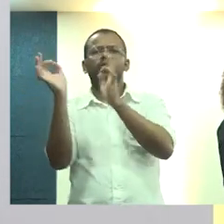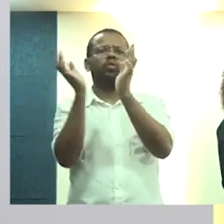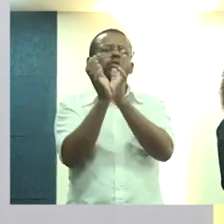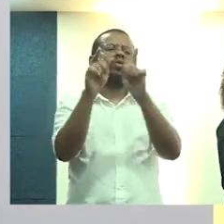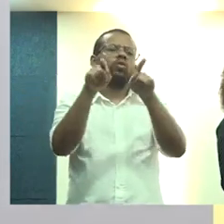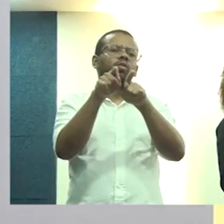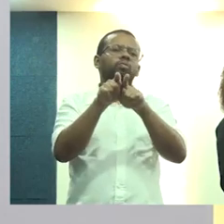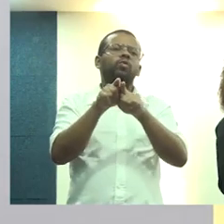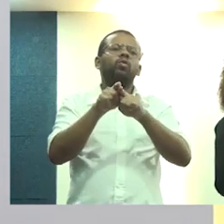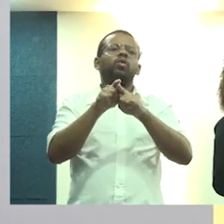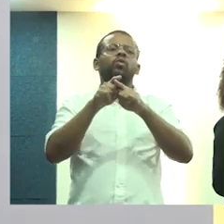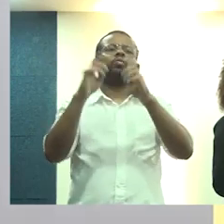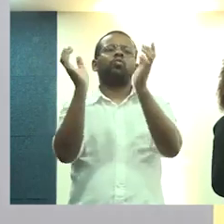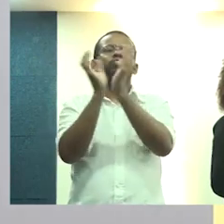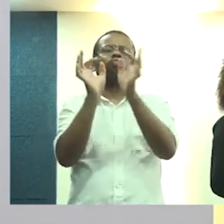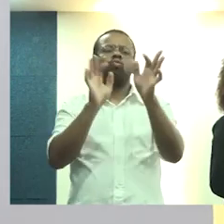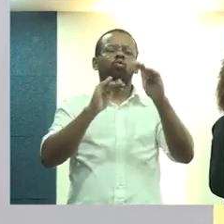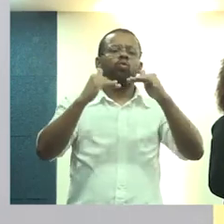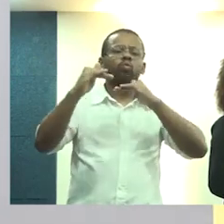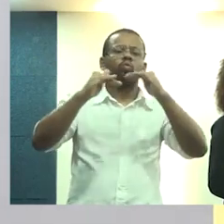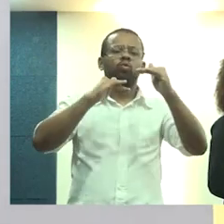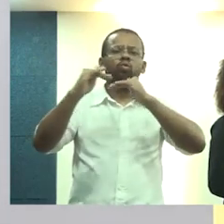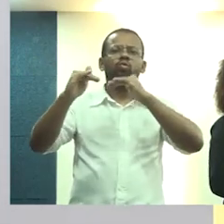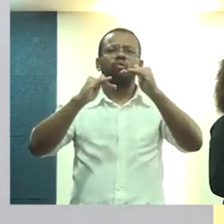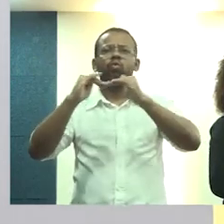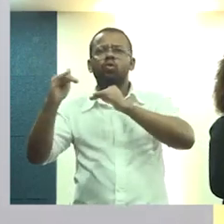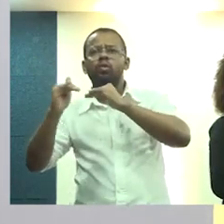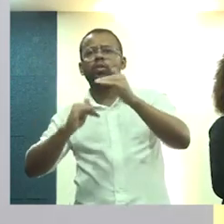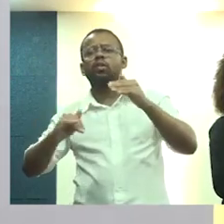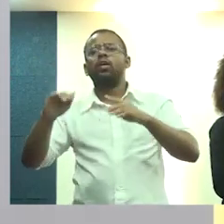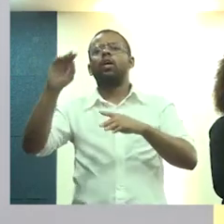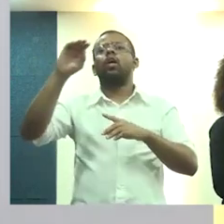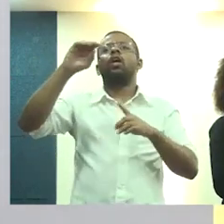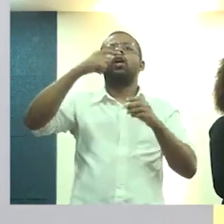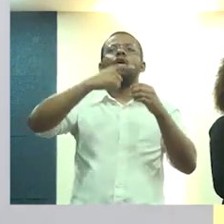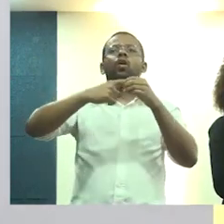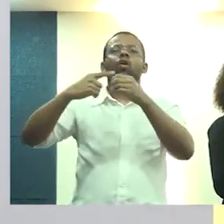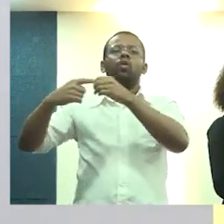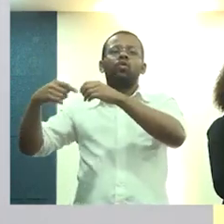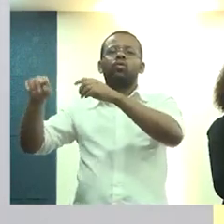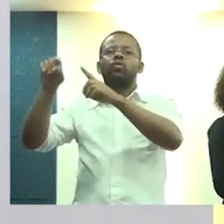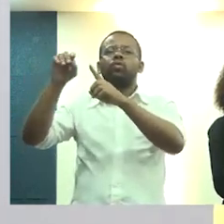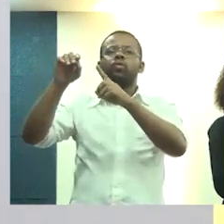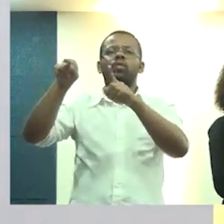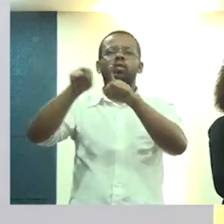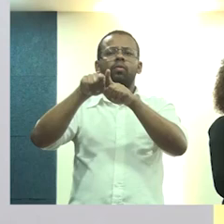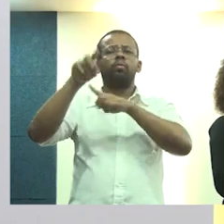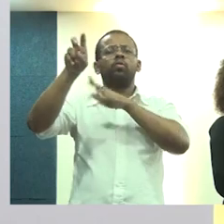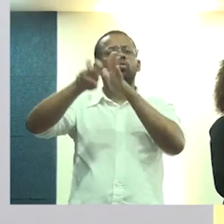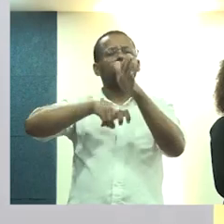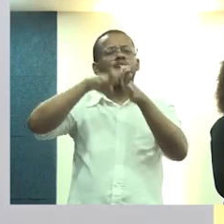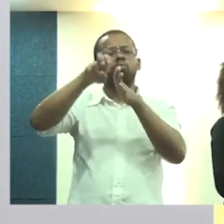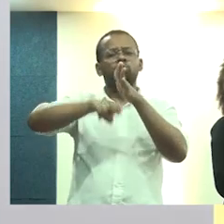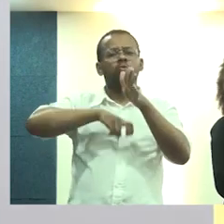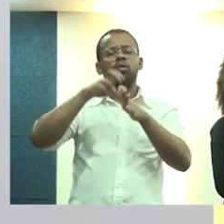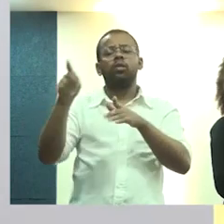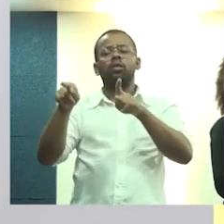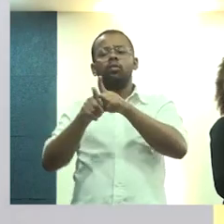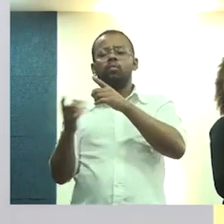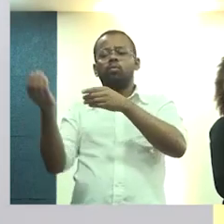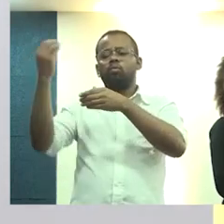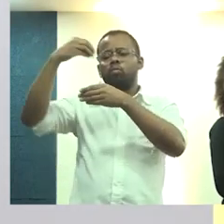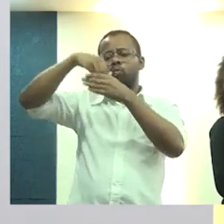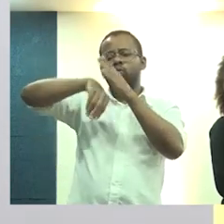organizadoras, para os movimentos sociais urbanos, mas também para as entidades organizadoras e movimentos sociais rurais, e por